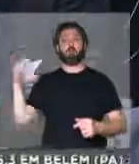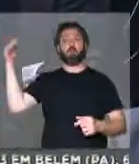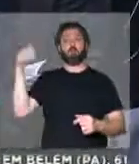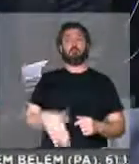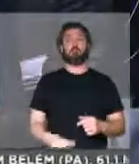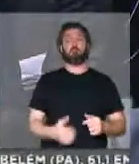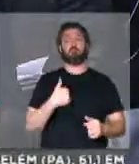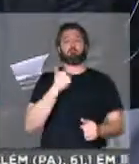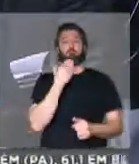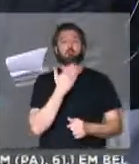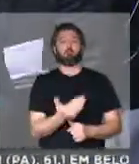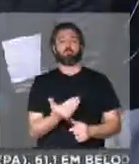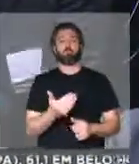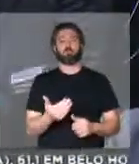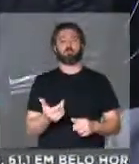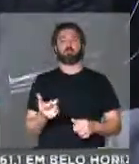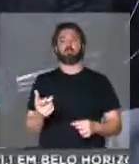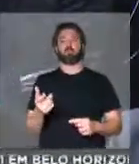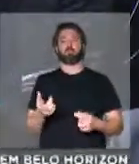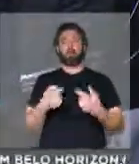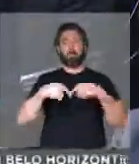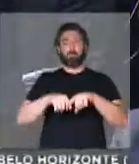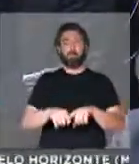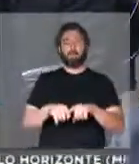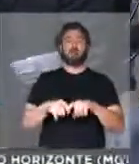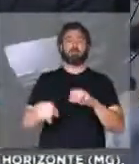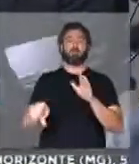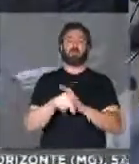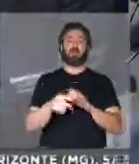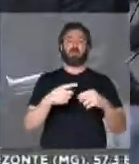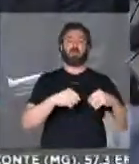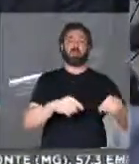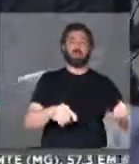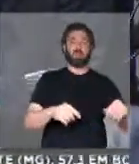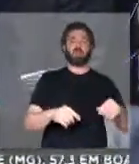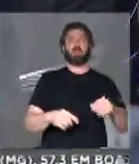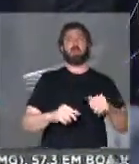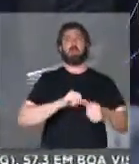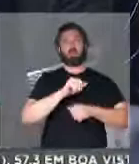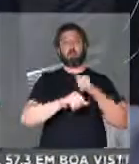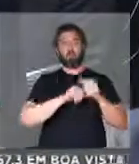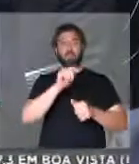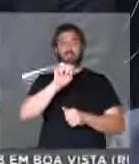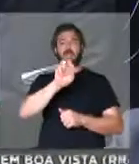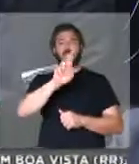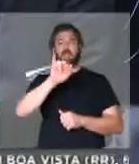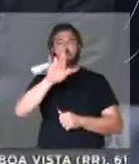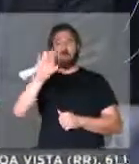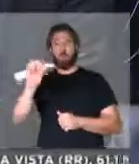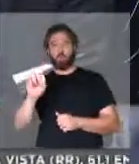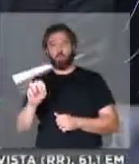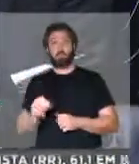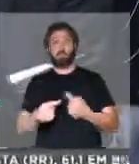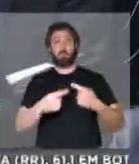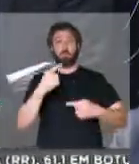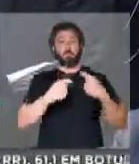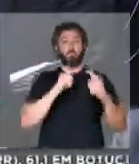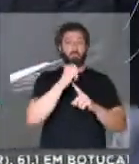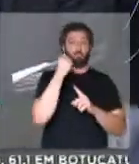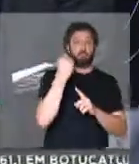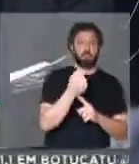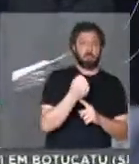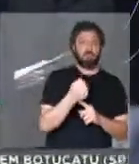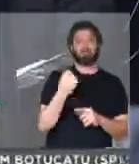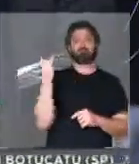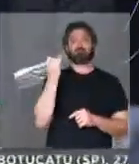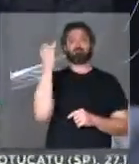fazer um apelo para que volte o crédito fundiário, a reforma agrária, que voltem as políticas sociais